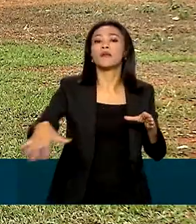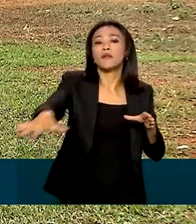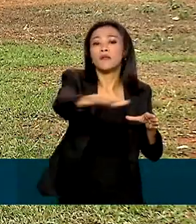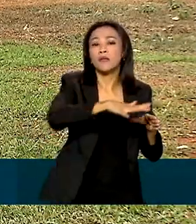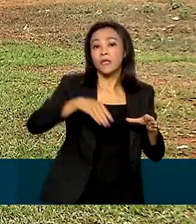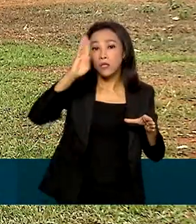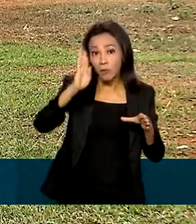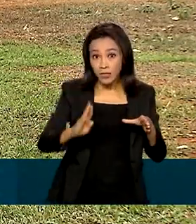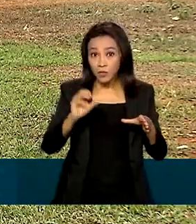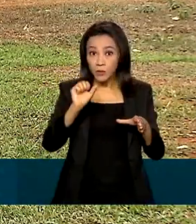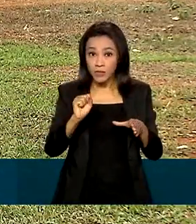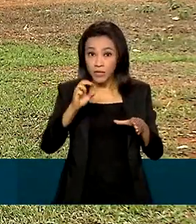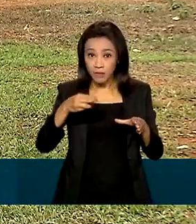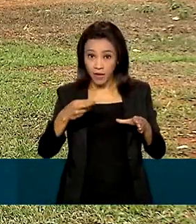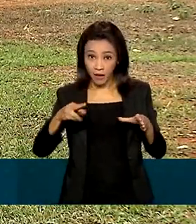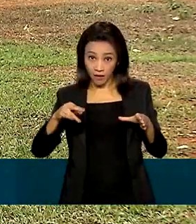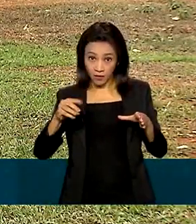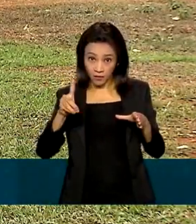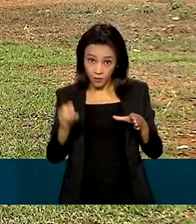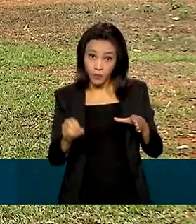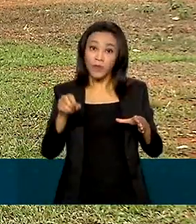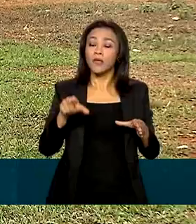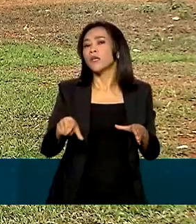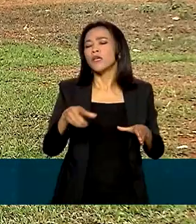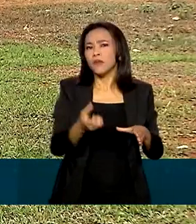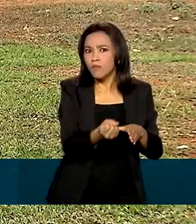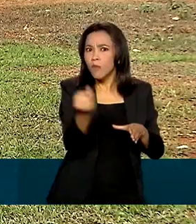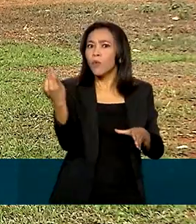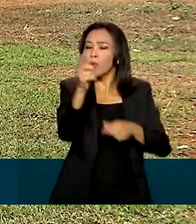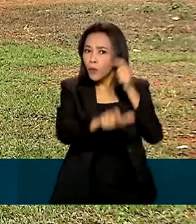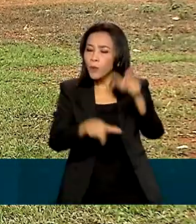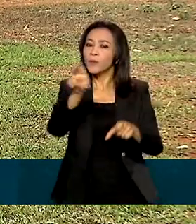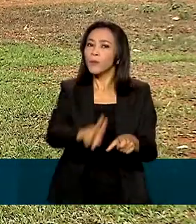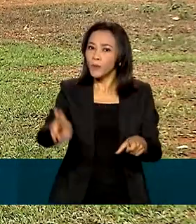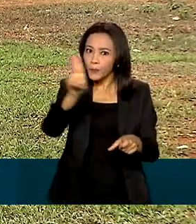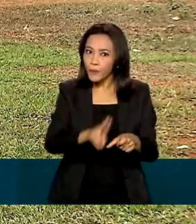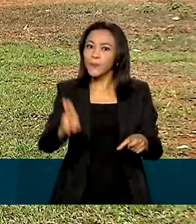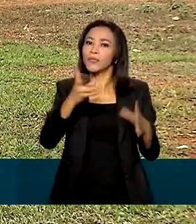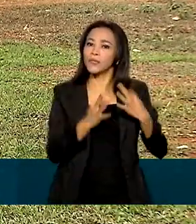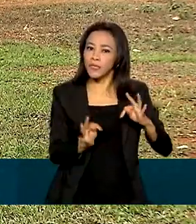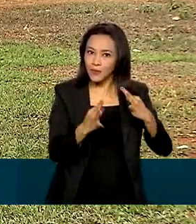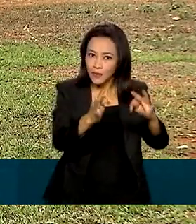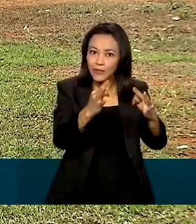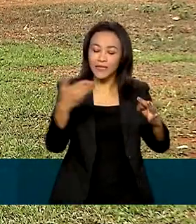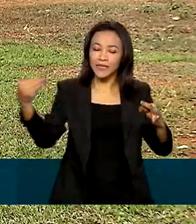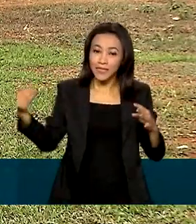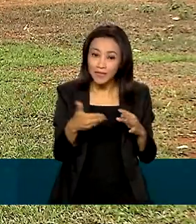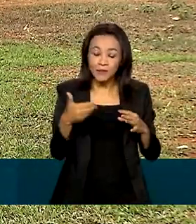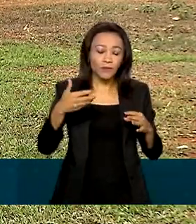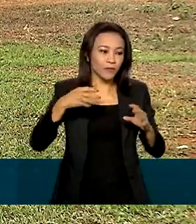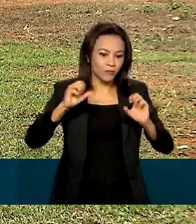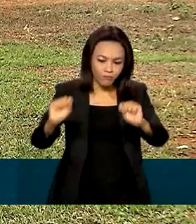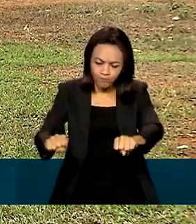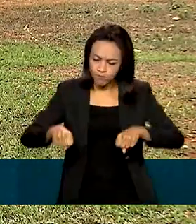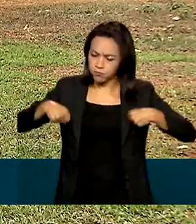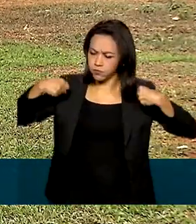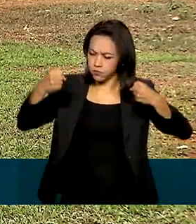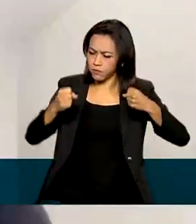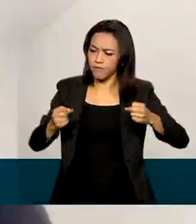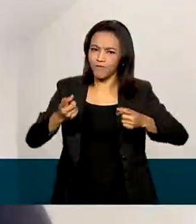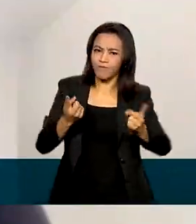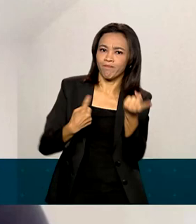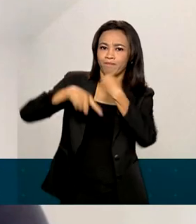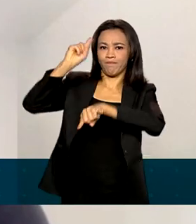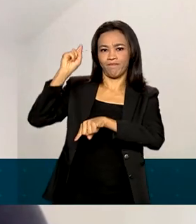médios produtores de frutas da região e muitos utilizam as ferramentas digitais, como peças, para alavancar os negócios.